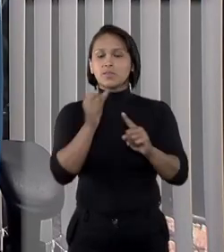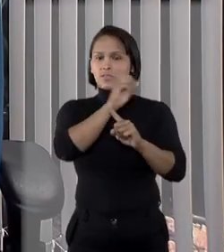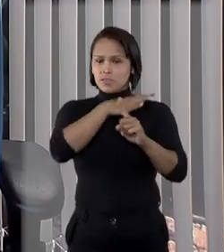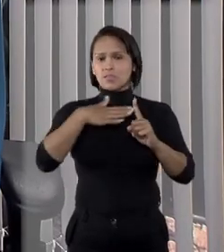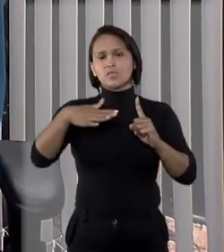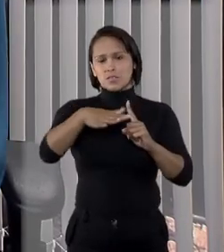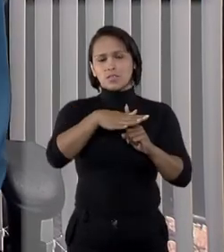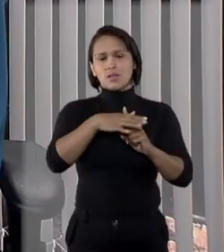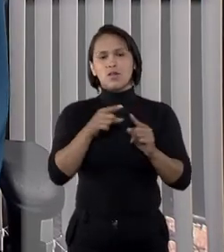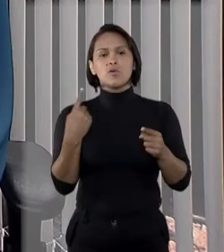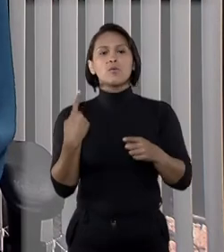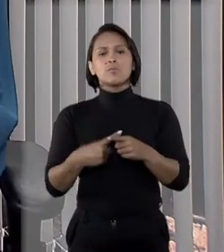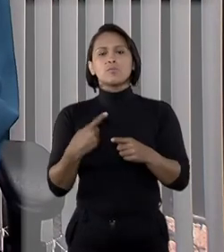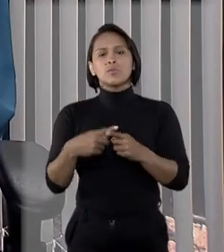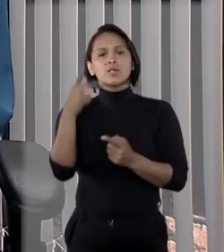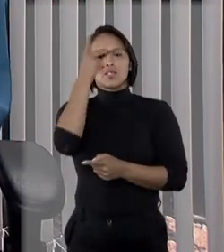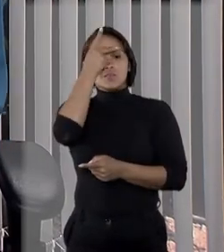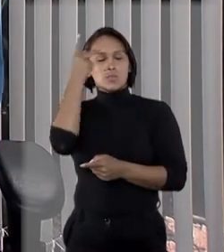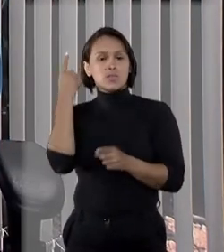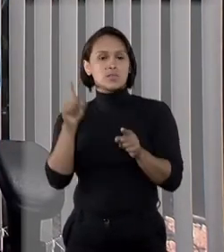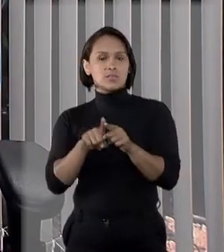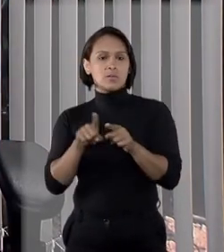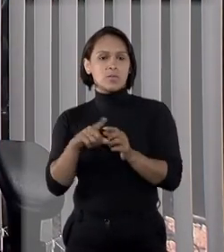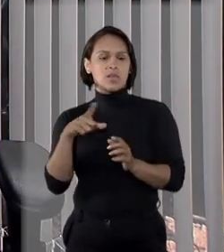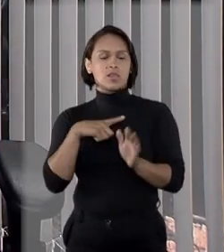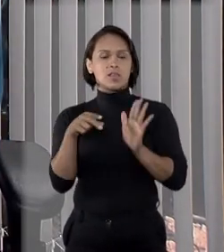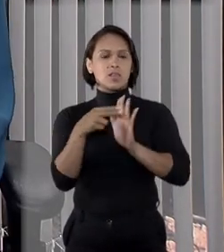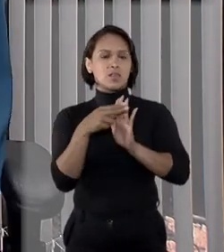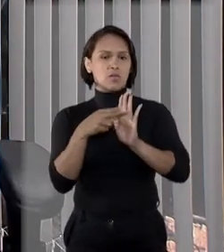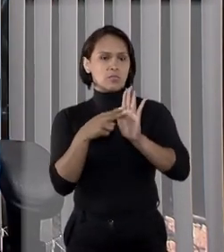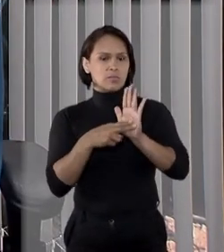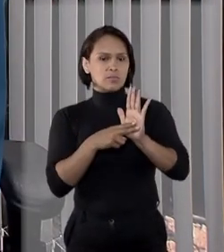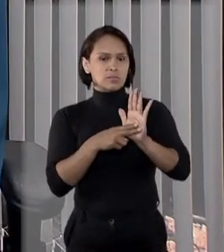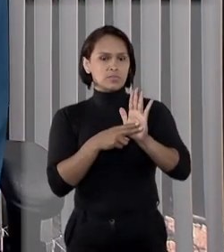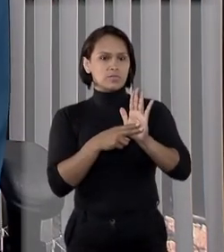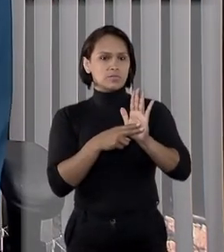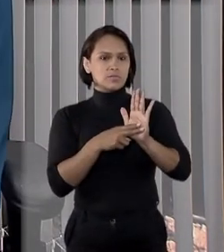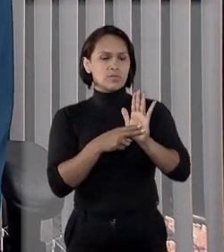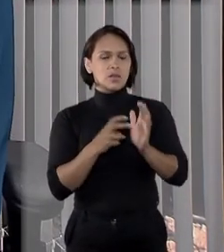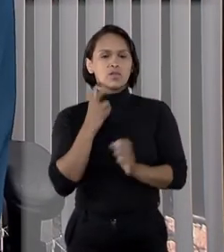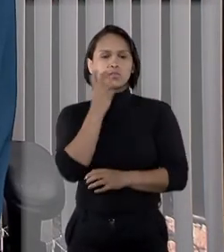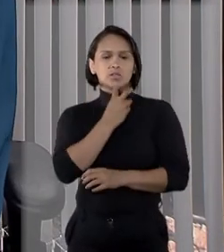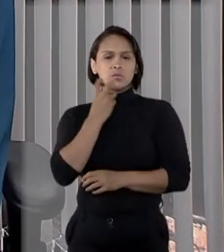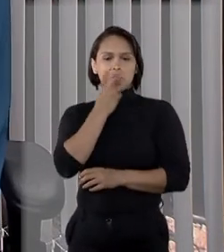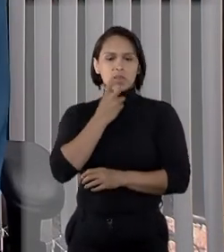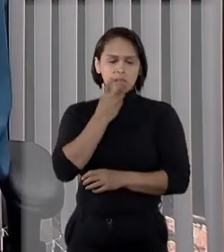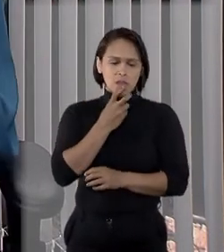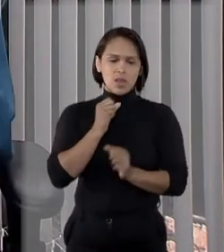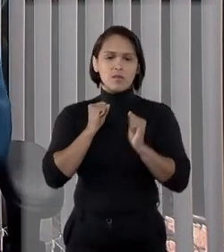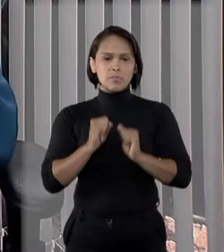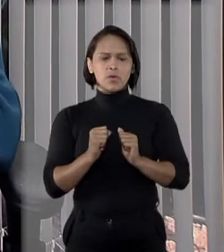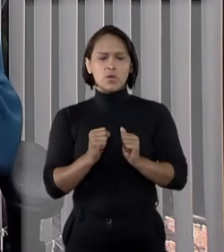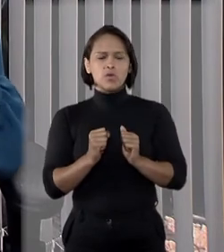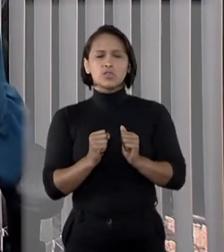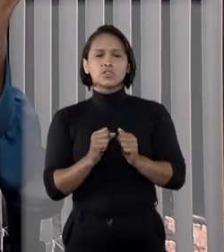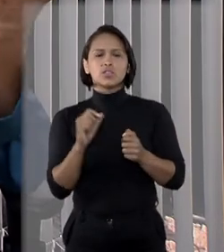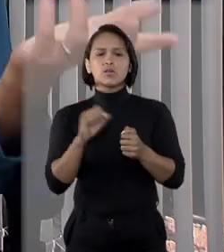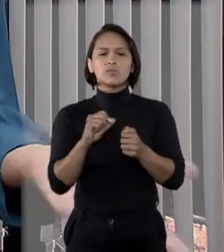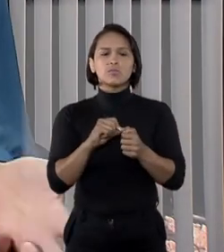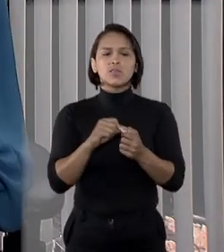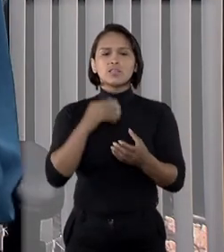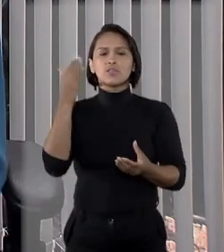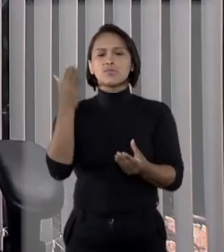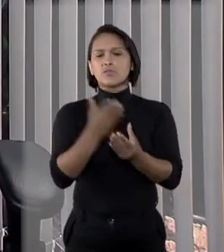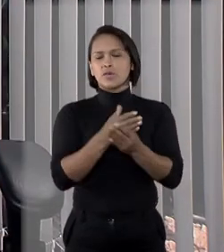público em geral, porque as pessoas também têm normativos que vão atender as sustentações orais, como é que está funcionando na